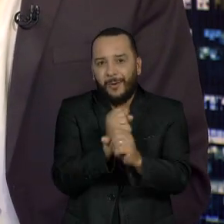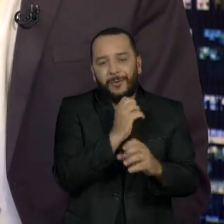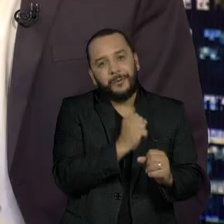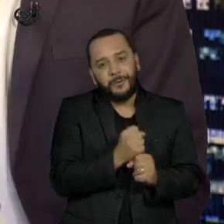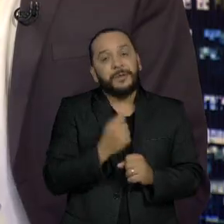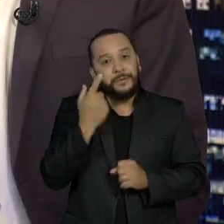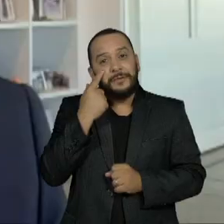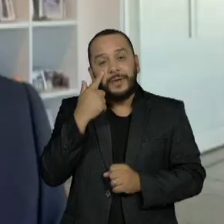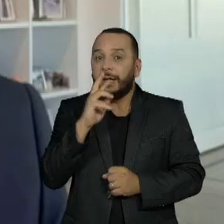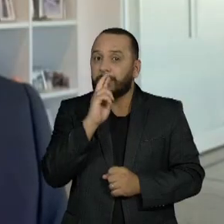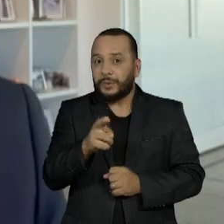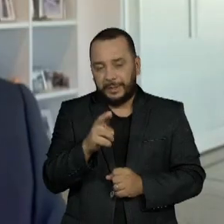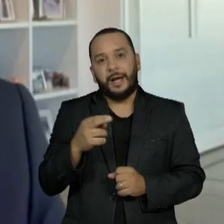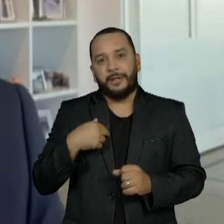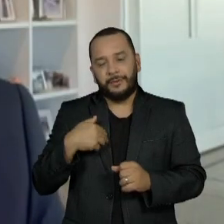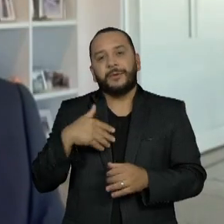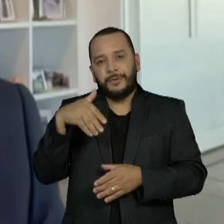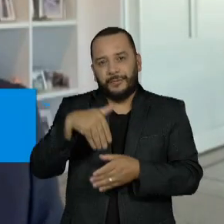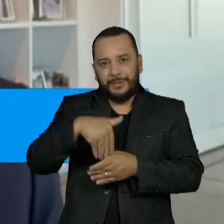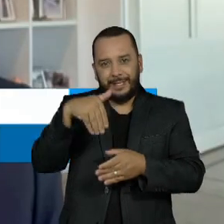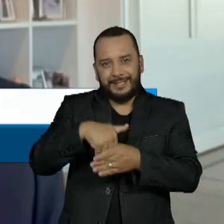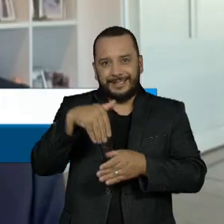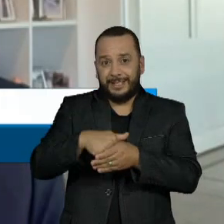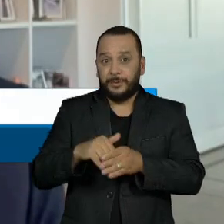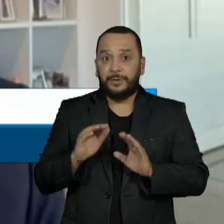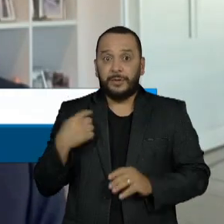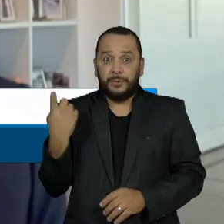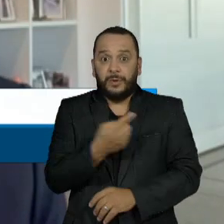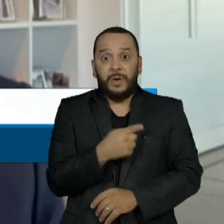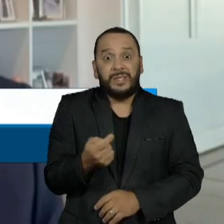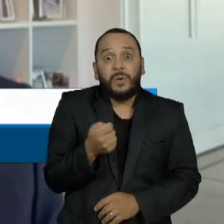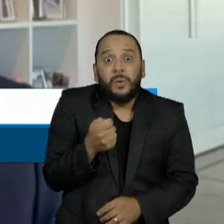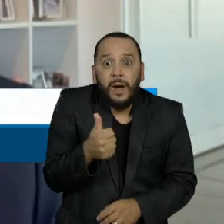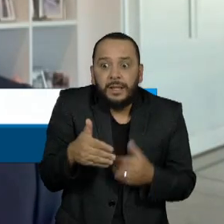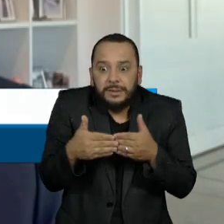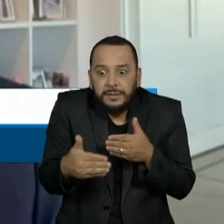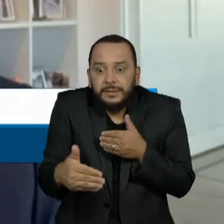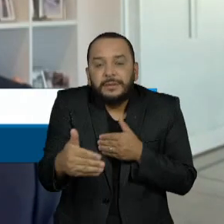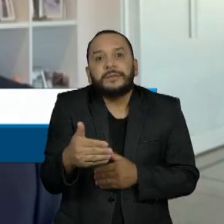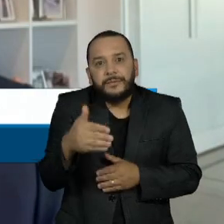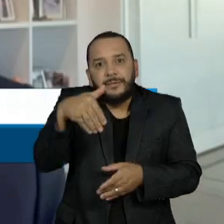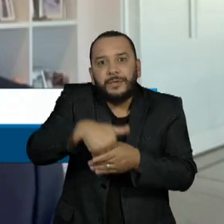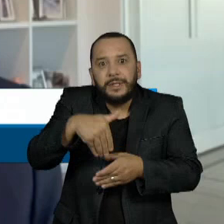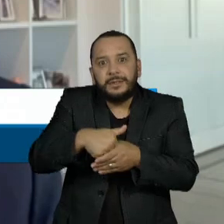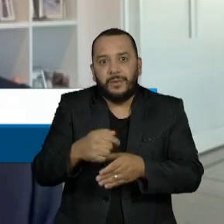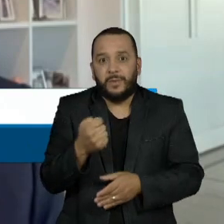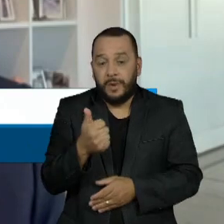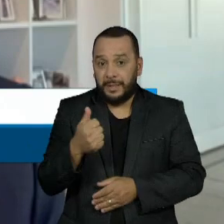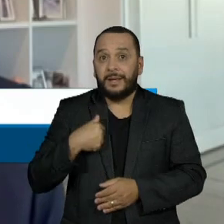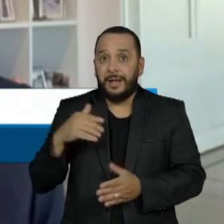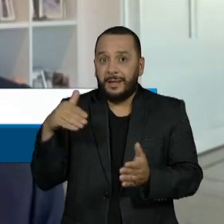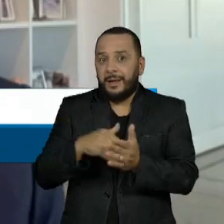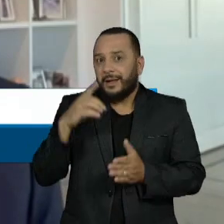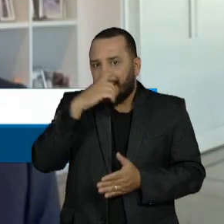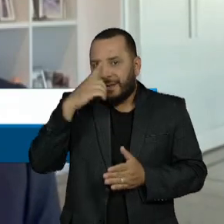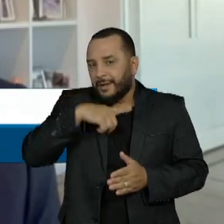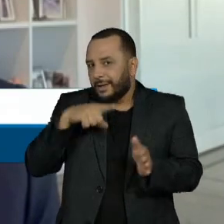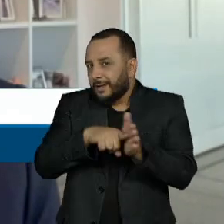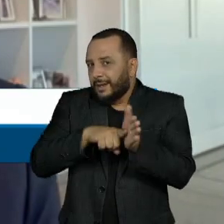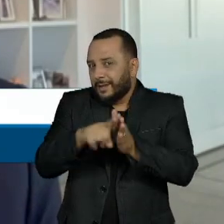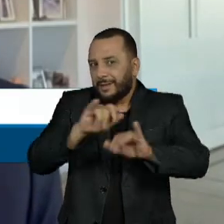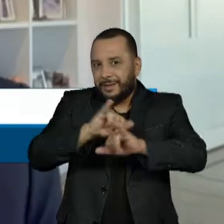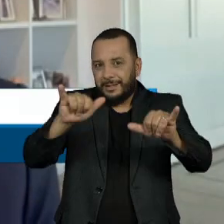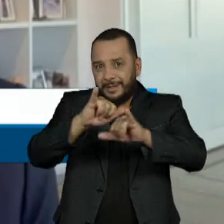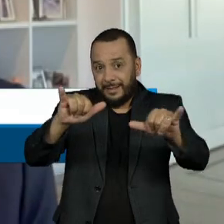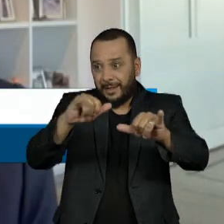resultado das urnas. Estamos na antivéspera da eleição. Até domingo, mais pesquisas serão publicadas e nossa